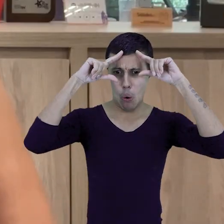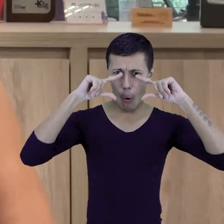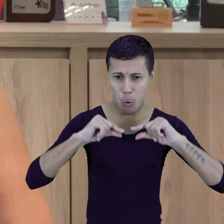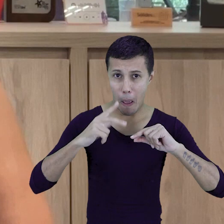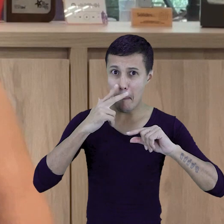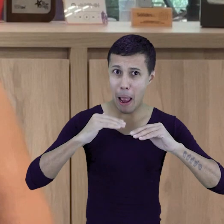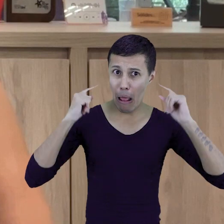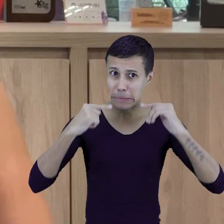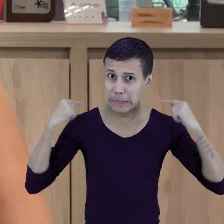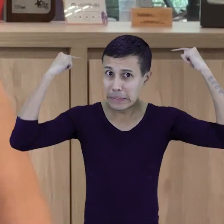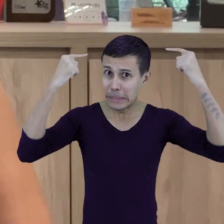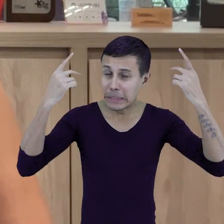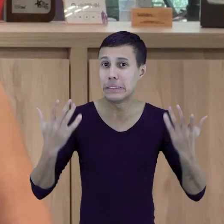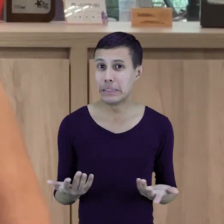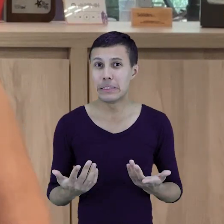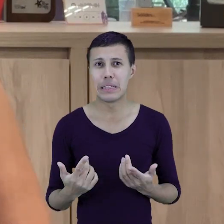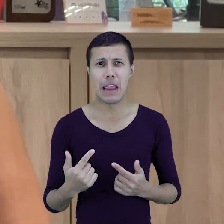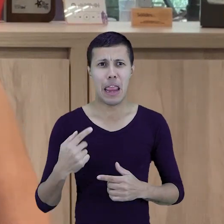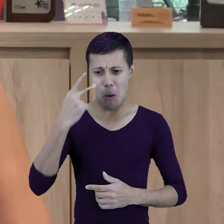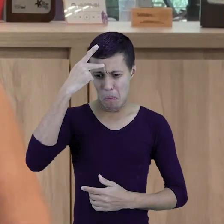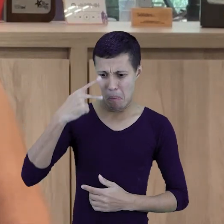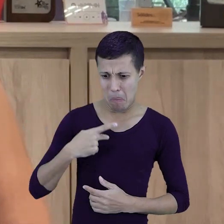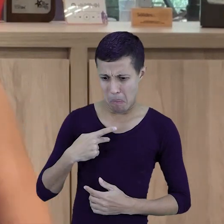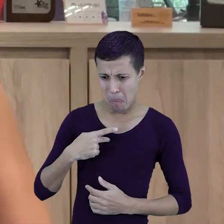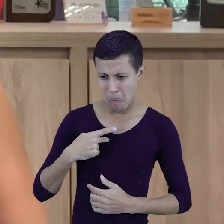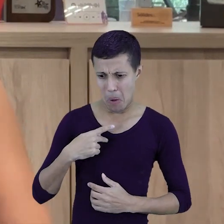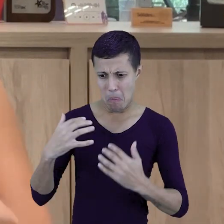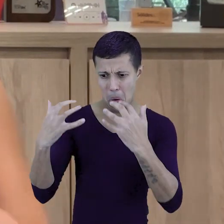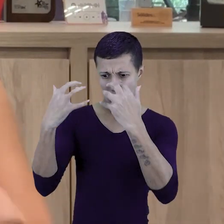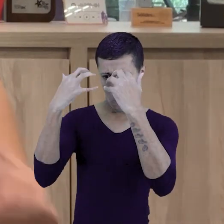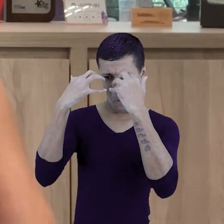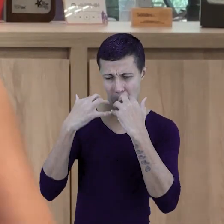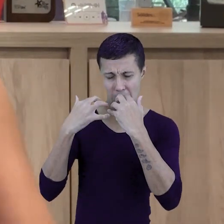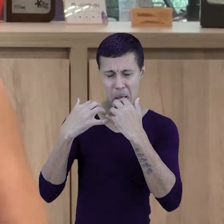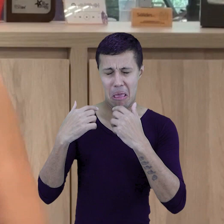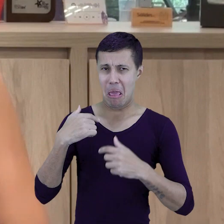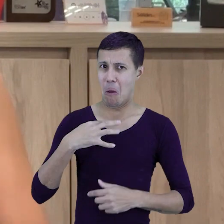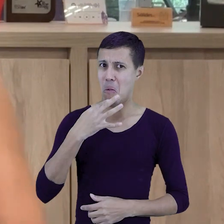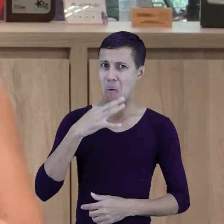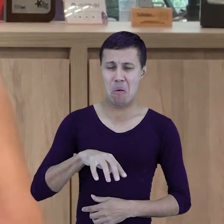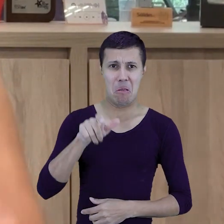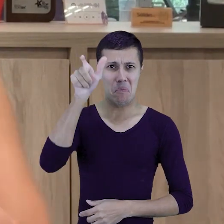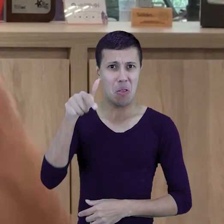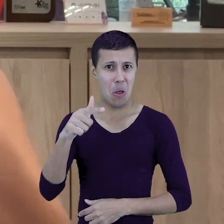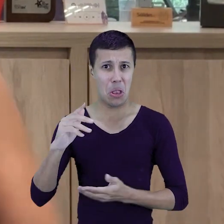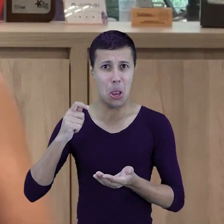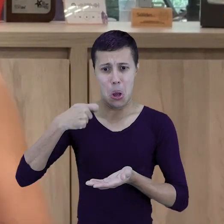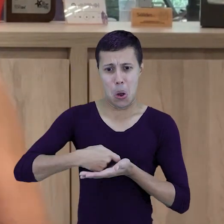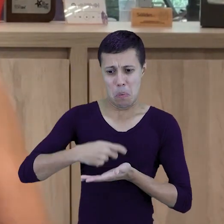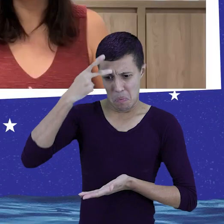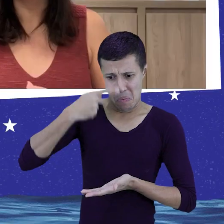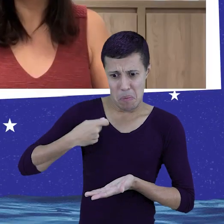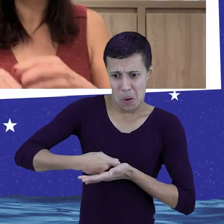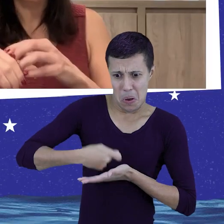Engraçado que a questão de... Eu tenho uma pressão interna tão grande que eu ainda não conheci alguém que me cobre mais do que eu